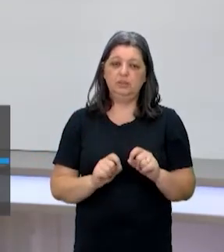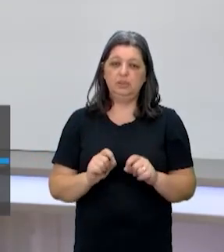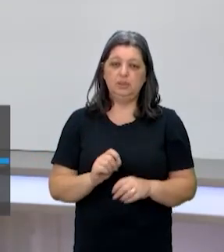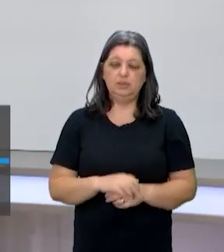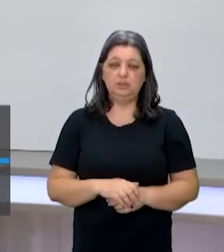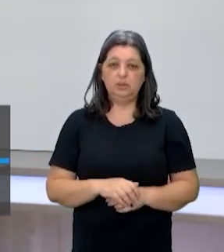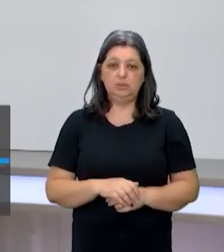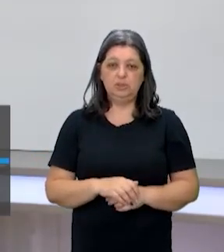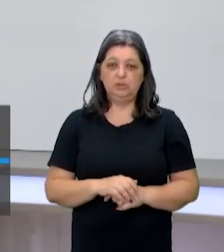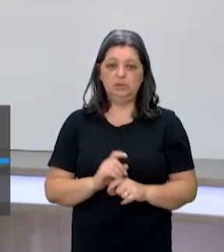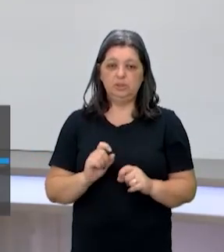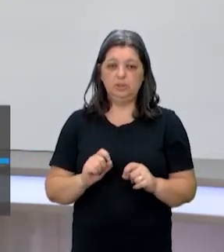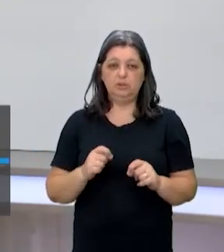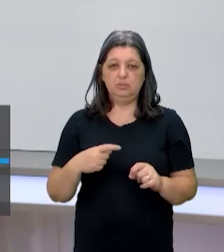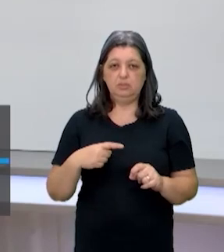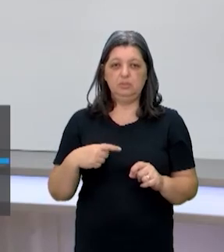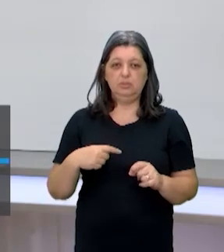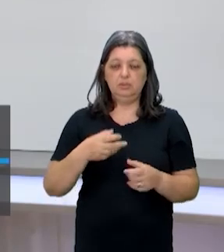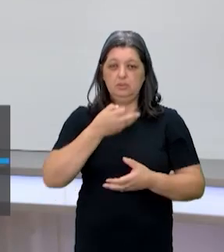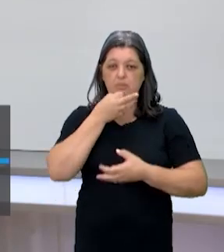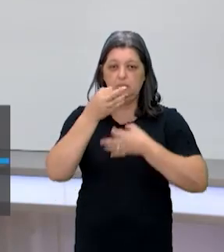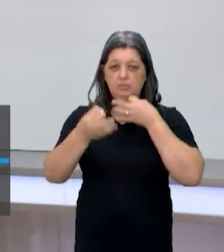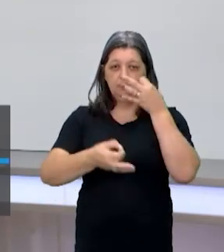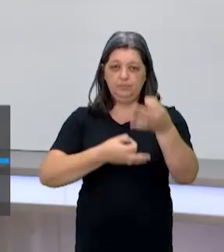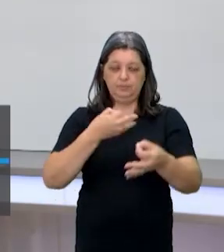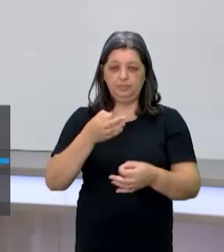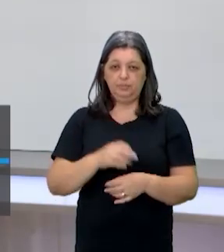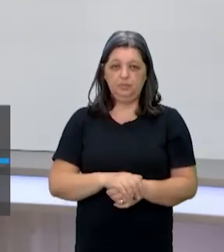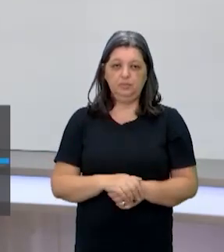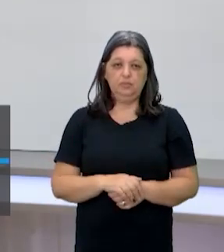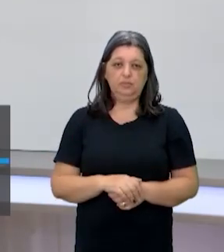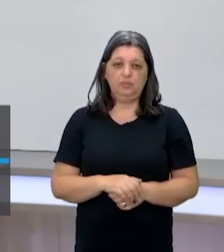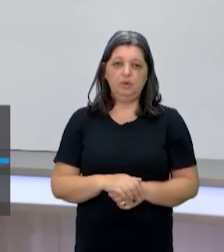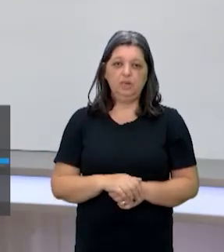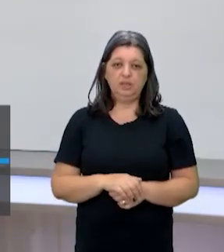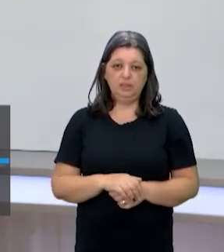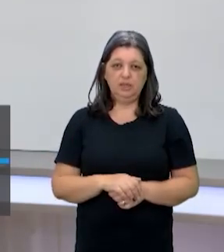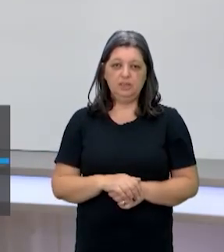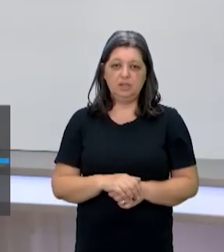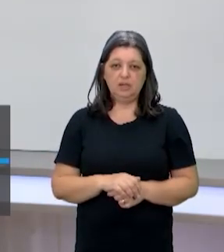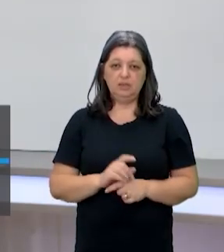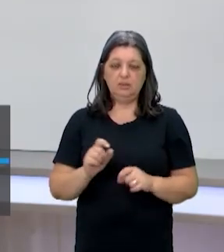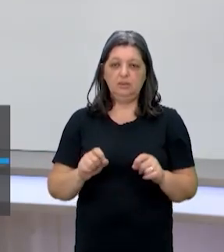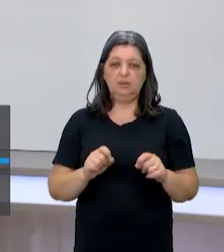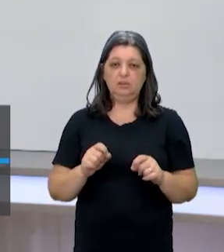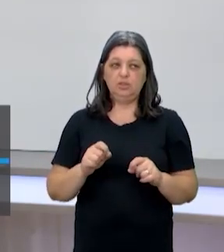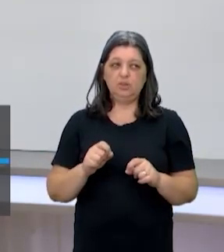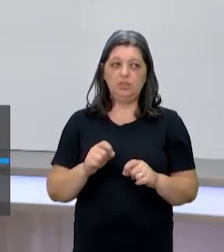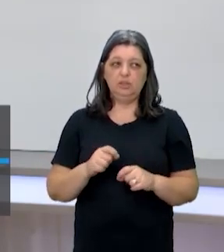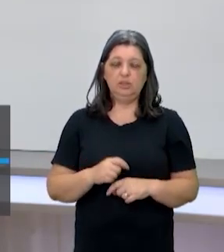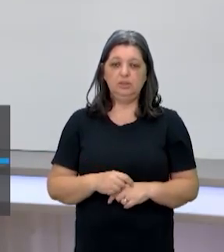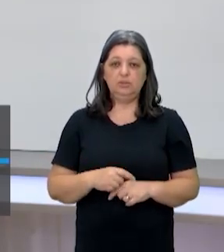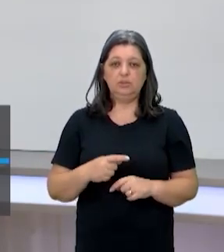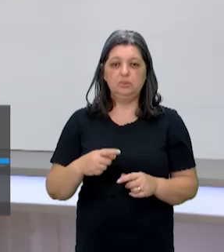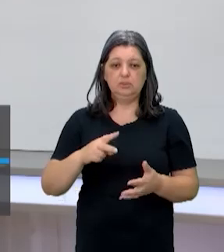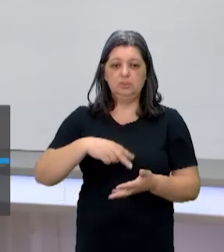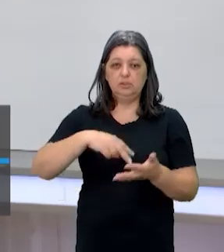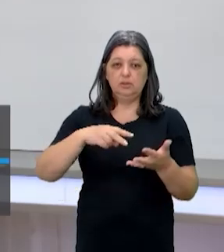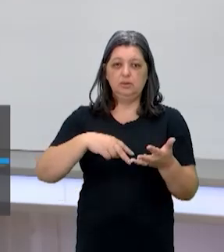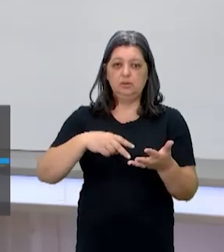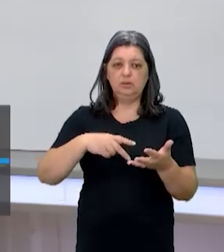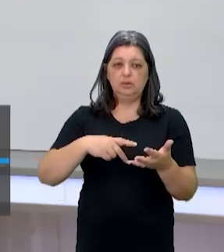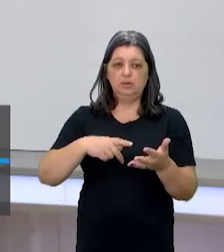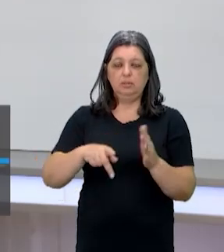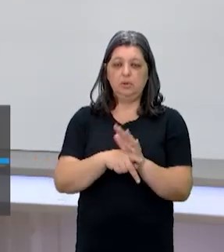palavrinha-chave de hoje, argumentação. A gente vai falar sobre leitura e argumentação. Lembra o nome da aula? Livro em